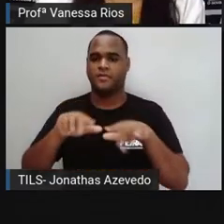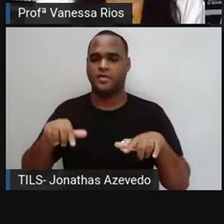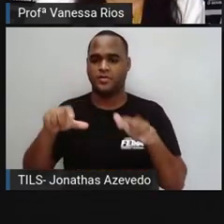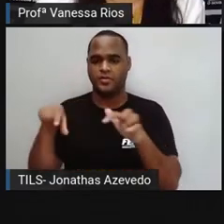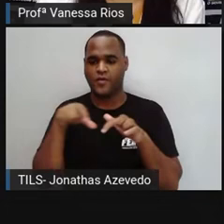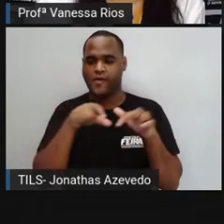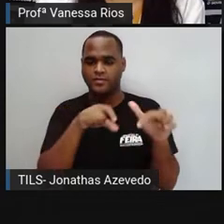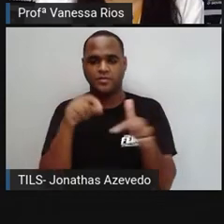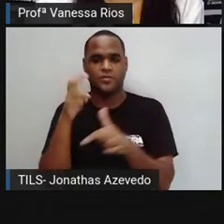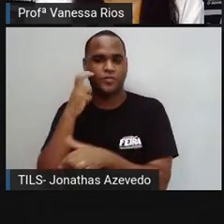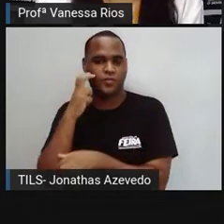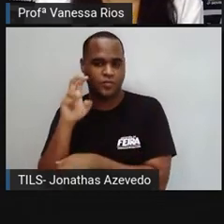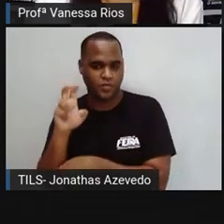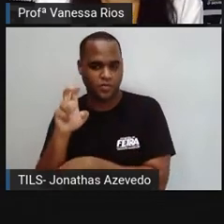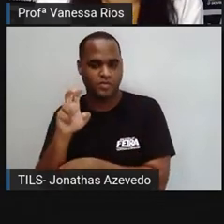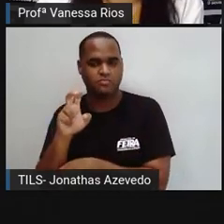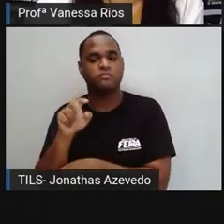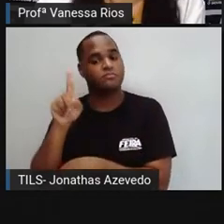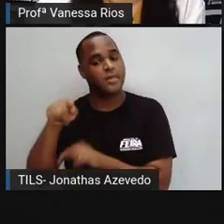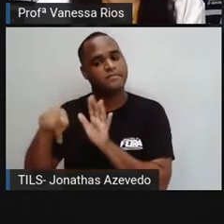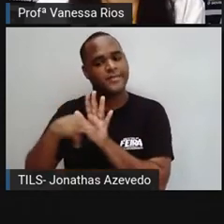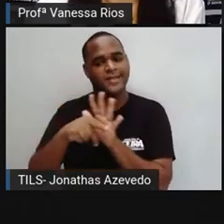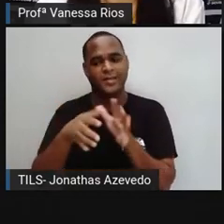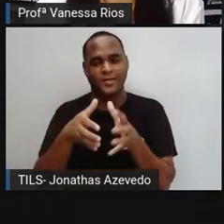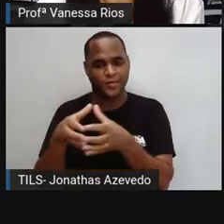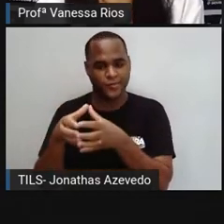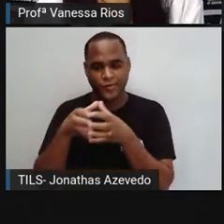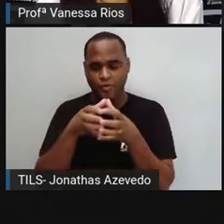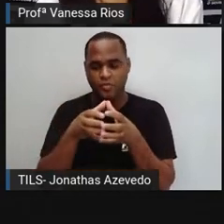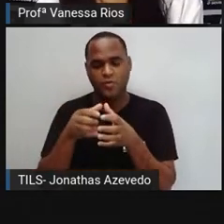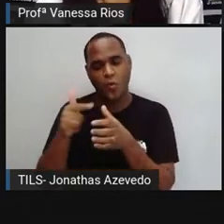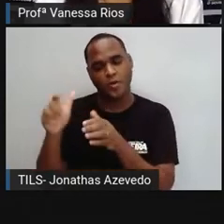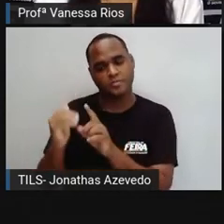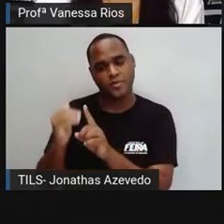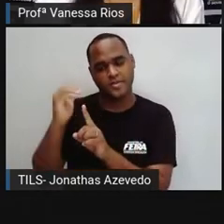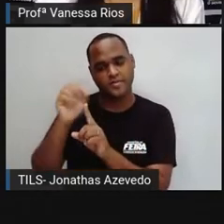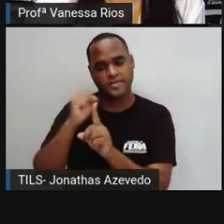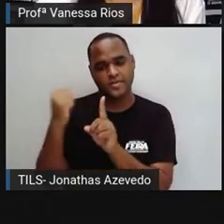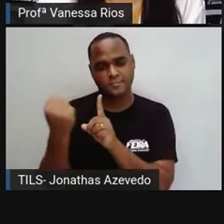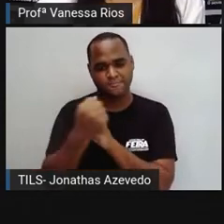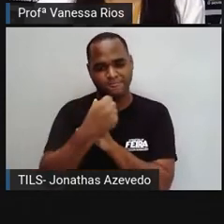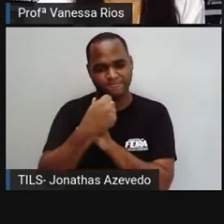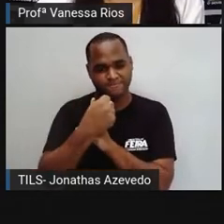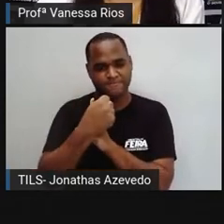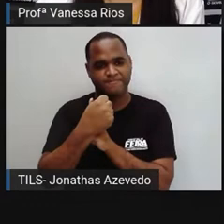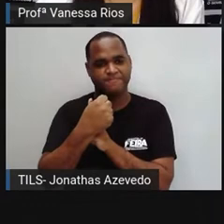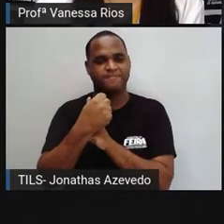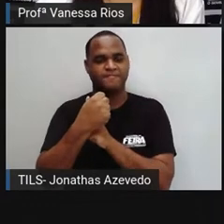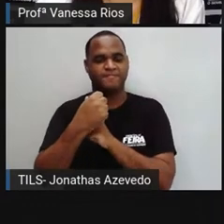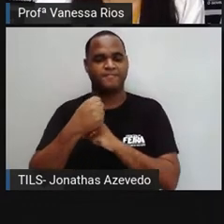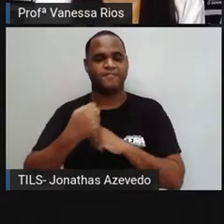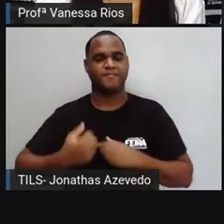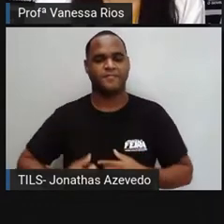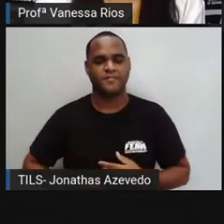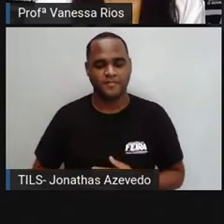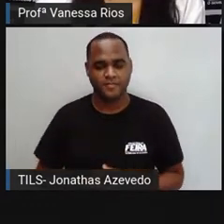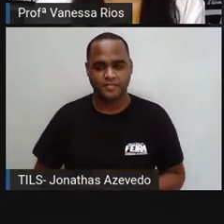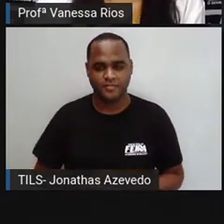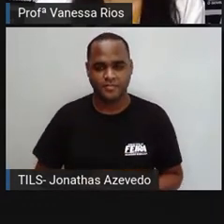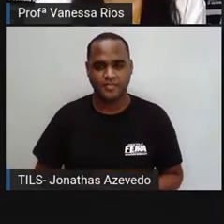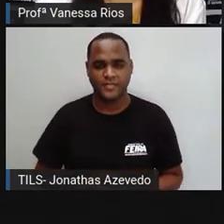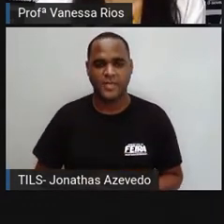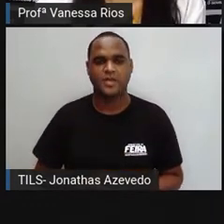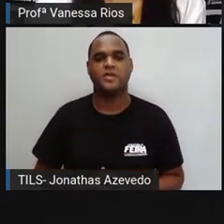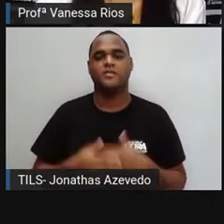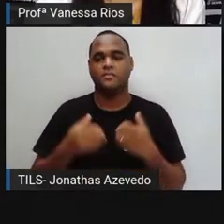algumas regiões e culturas, por determinados grupos ou, né? Ou e ou classes sociais.